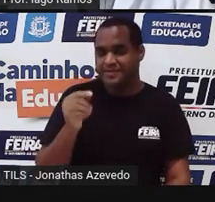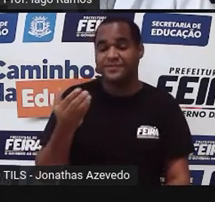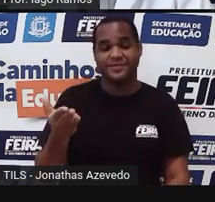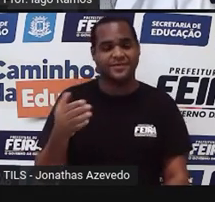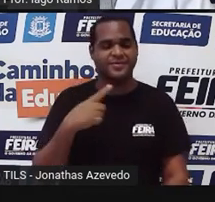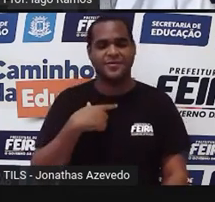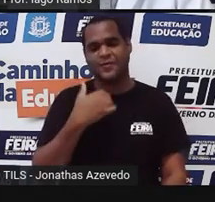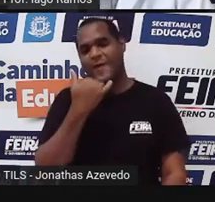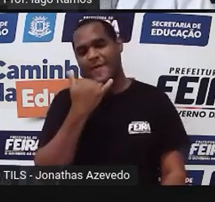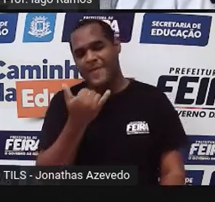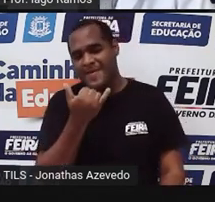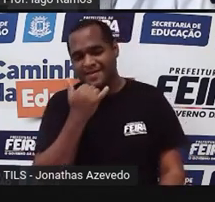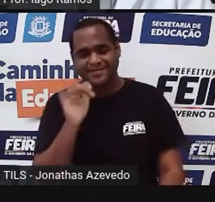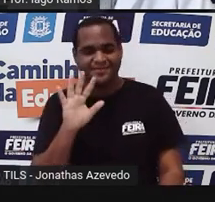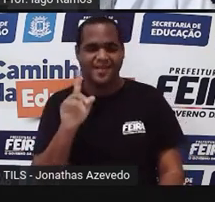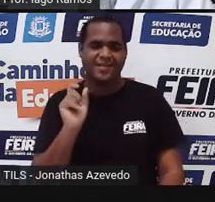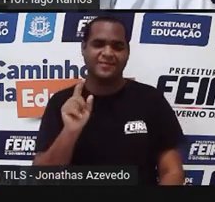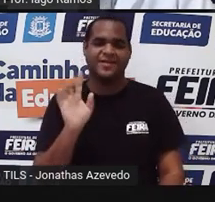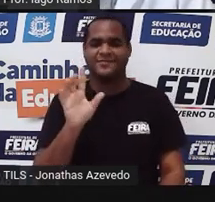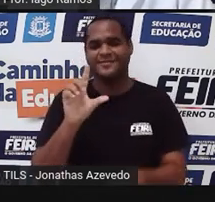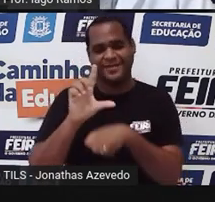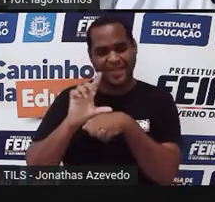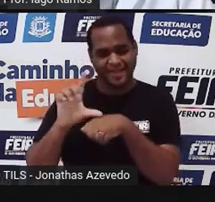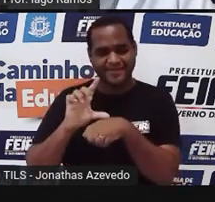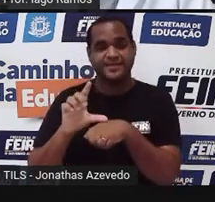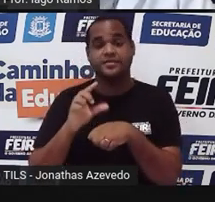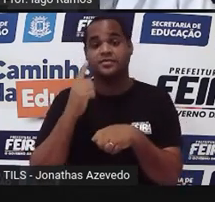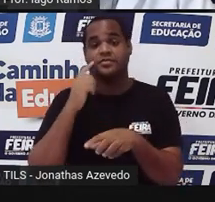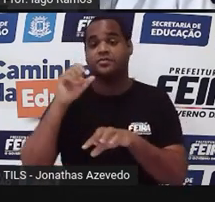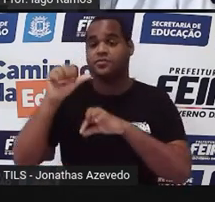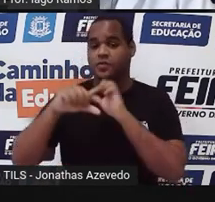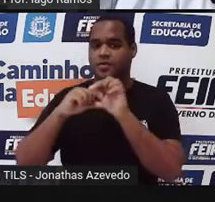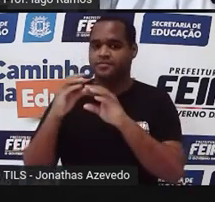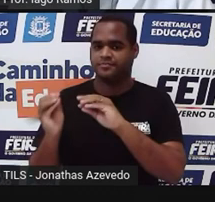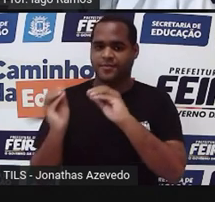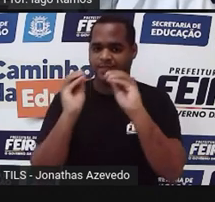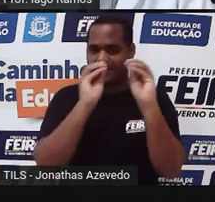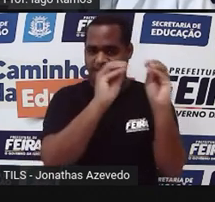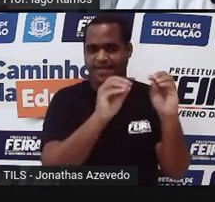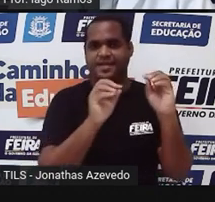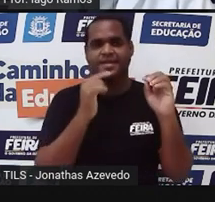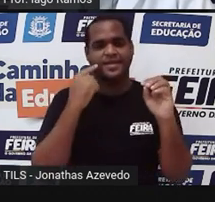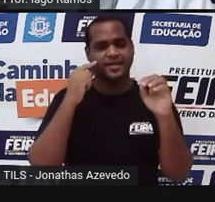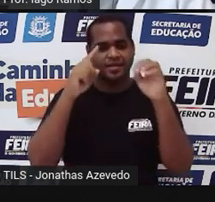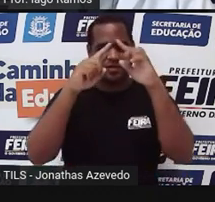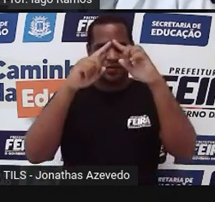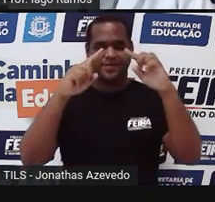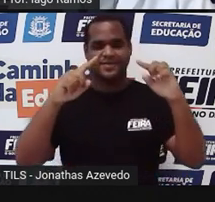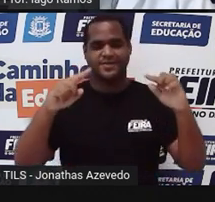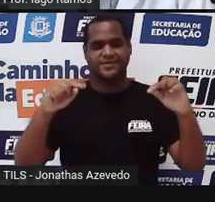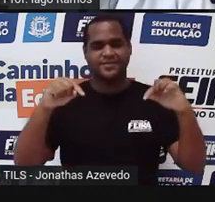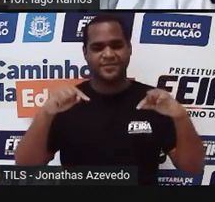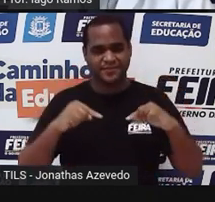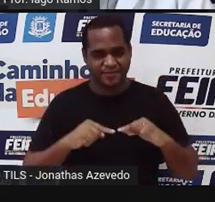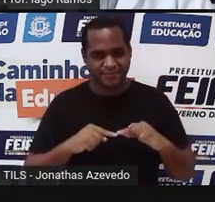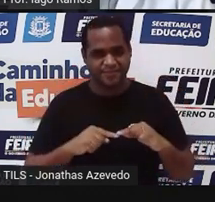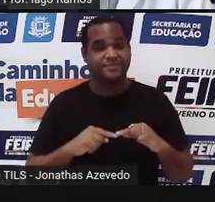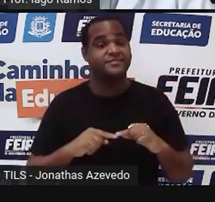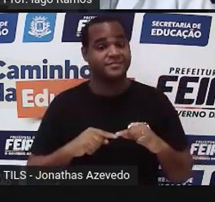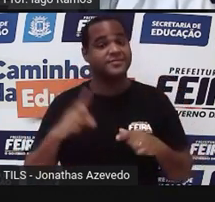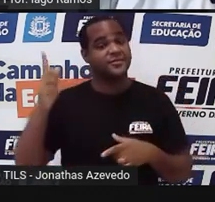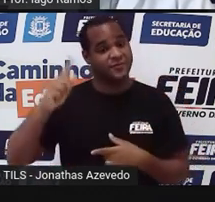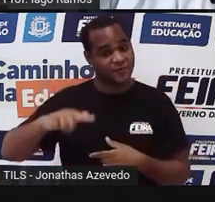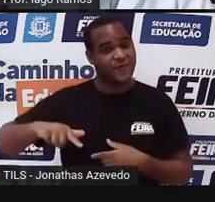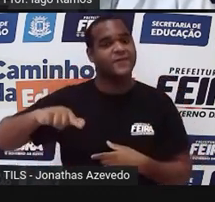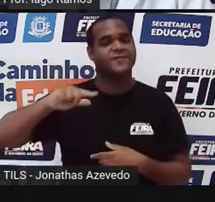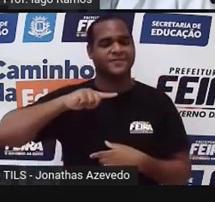Vai desculpando. Então vamos devolver aqui, ó. Vamos montar a figura de novo. Aquela figura que a gente tinha antes. Vamos